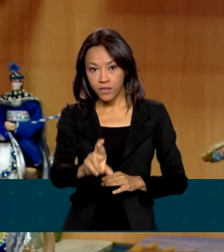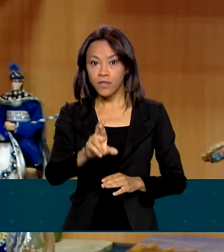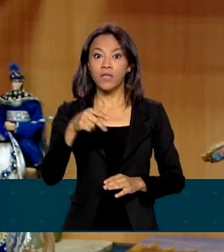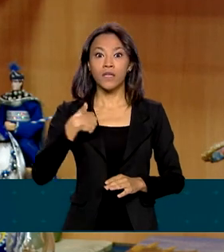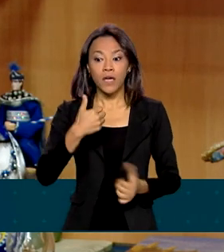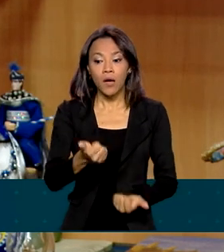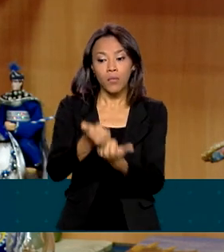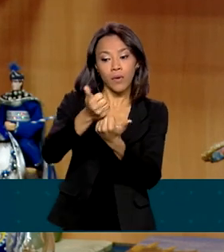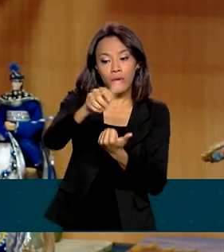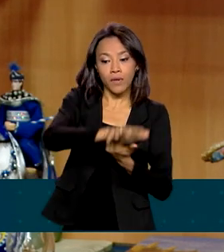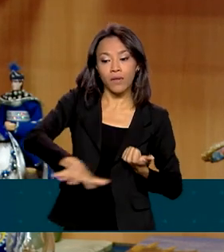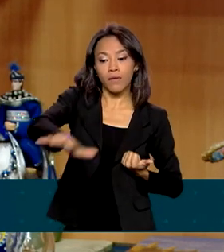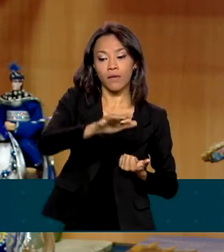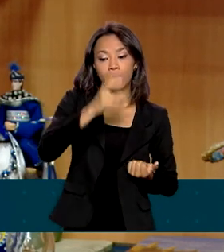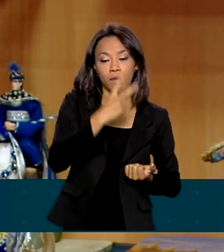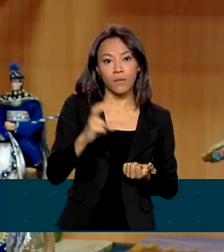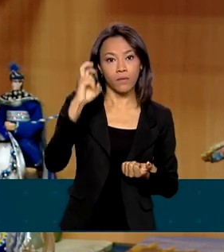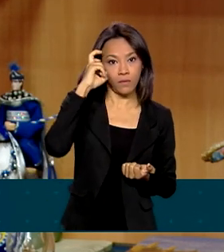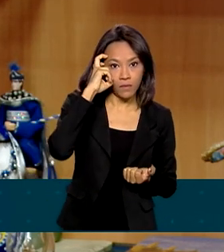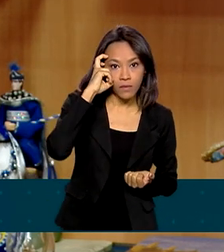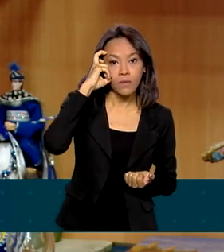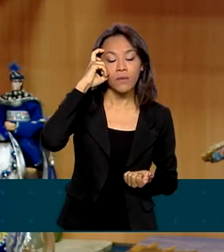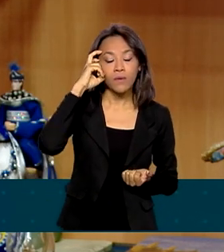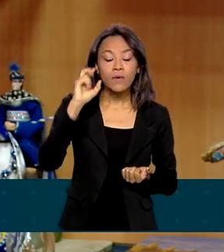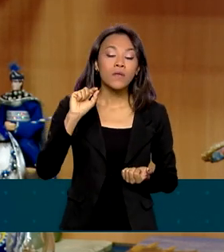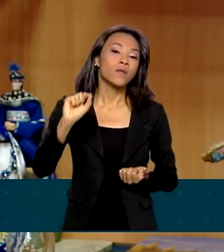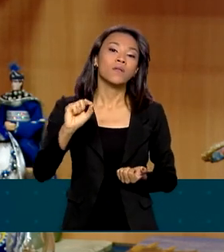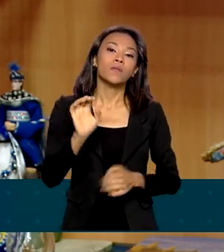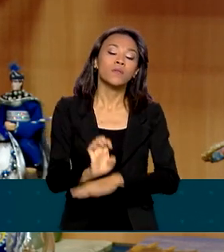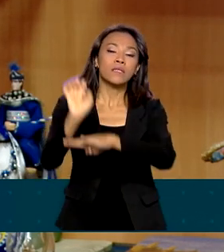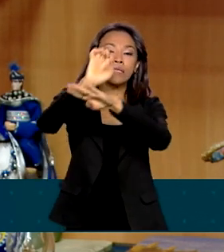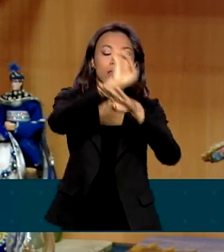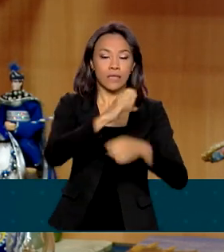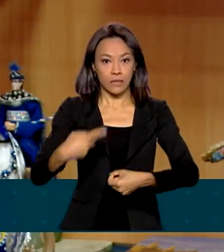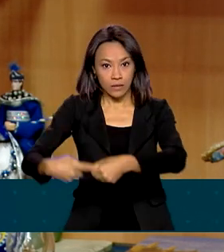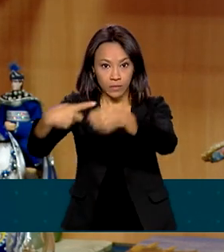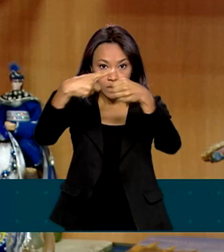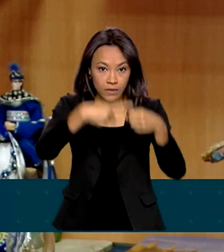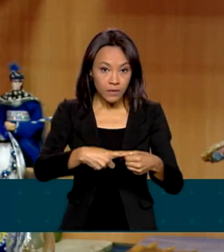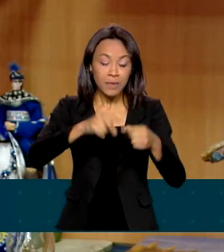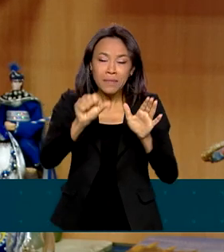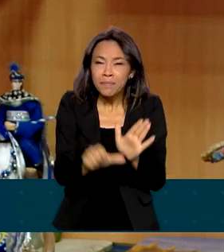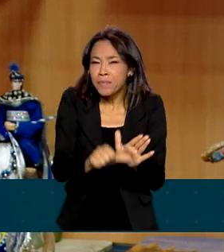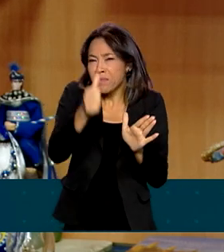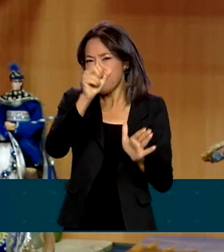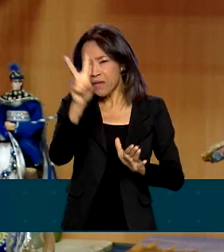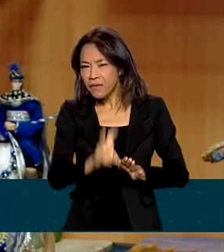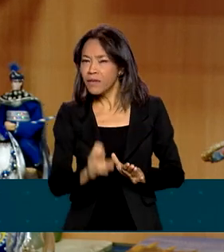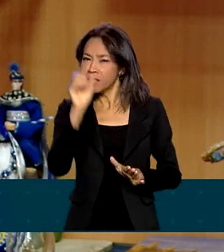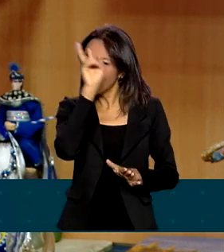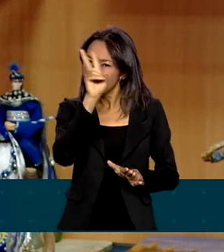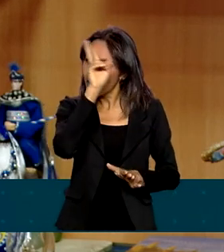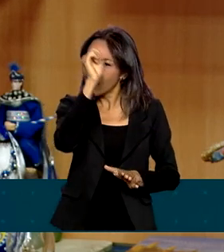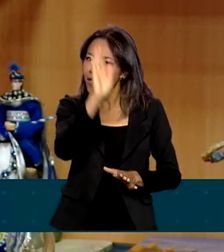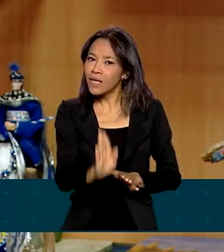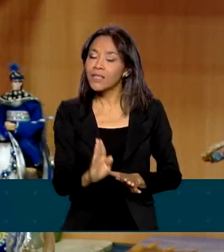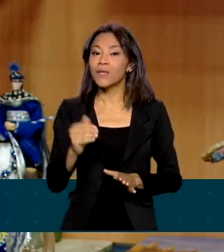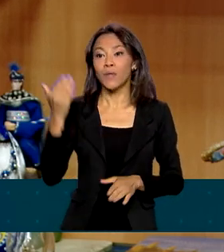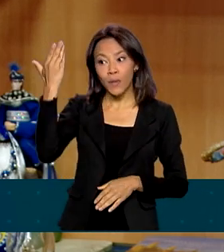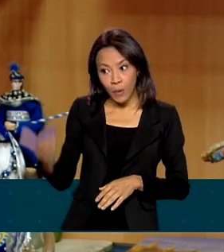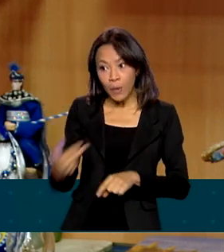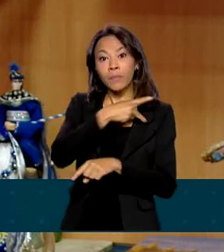cultura do Brasil, todo o setor cultural, através dos estados e municípios. E pela primeira vez na história do Brasil, o presidente Bolsonaro